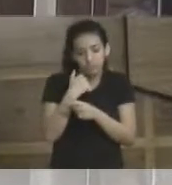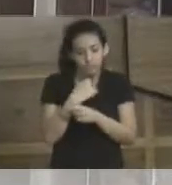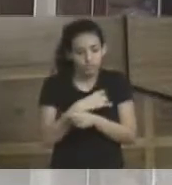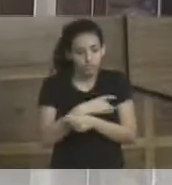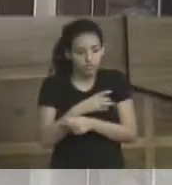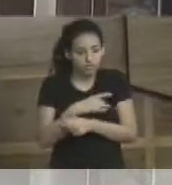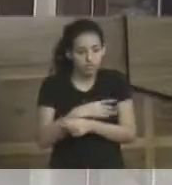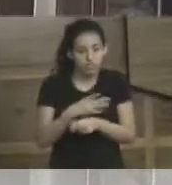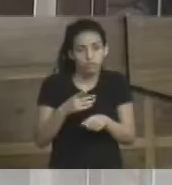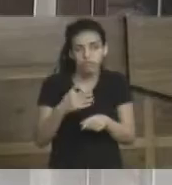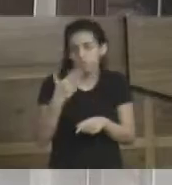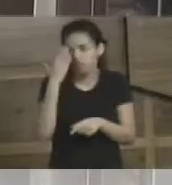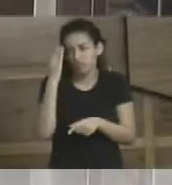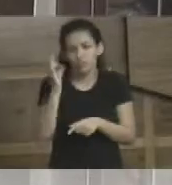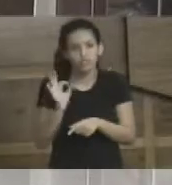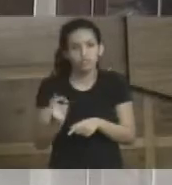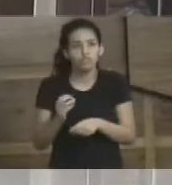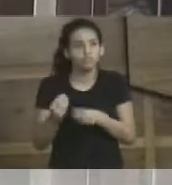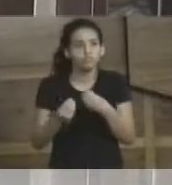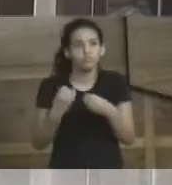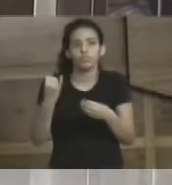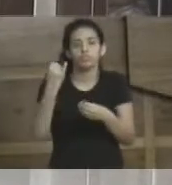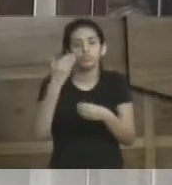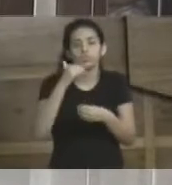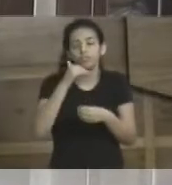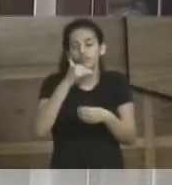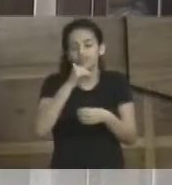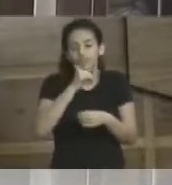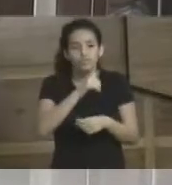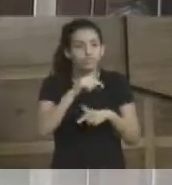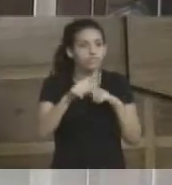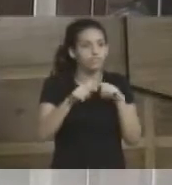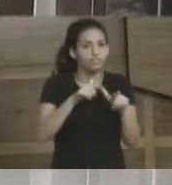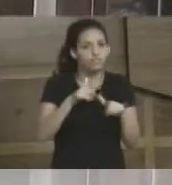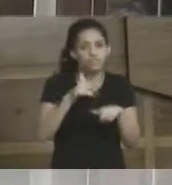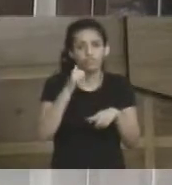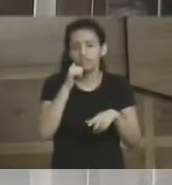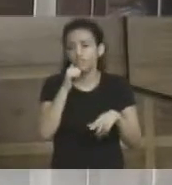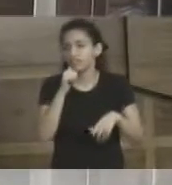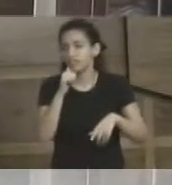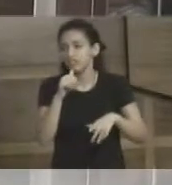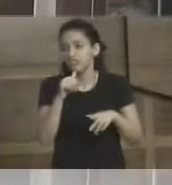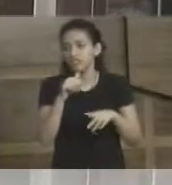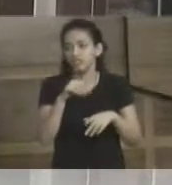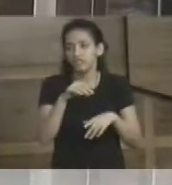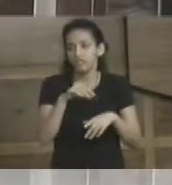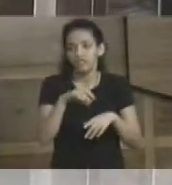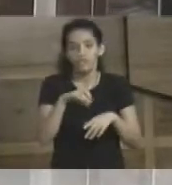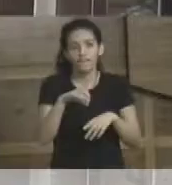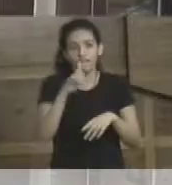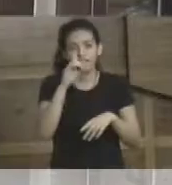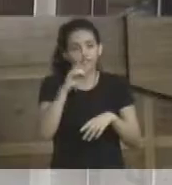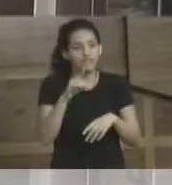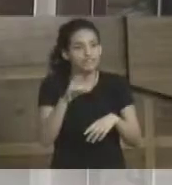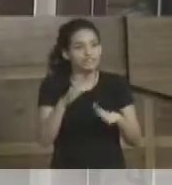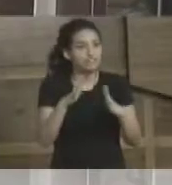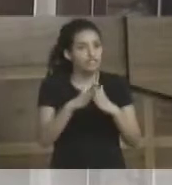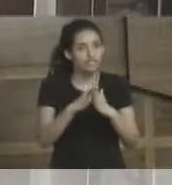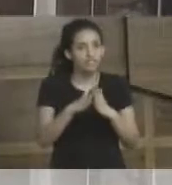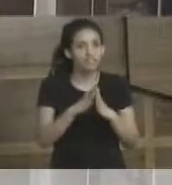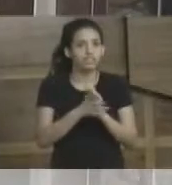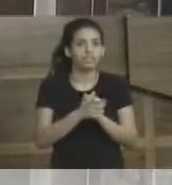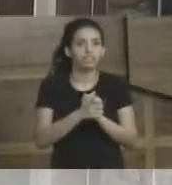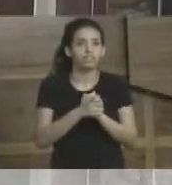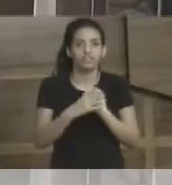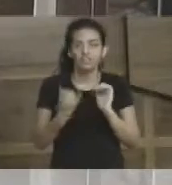por não saber a importância dela, a mulher é trabalhadora, a mulher é mãe, a mulher é dona de casa, a mulher é mulher. Então, assim,